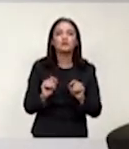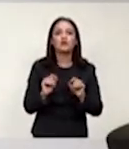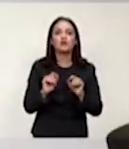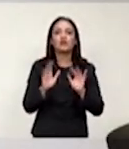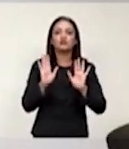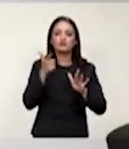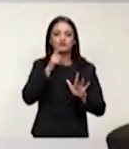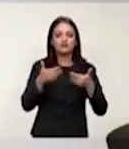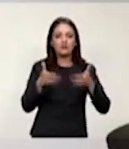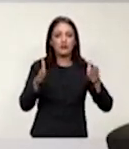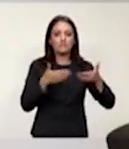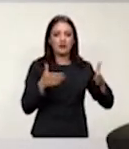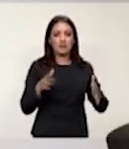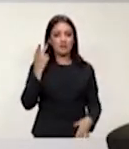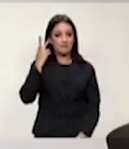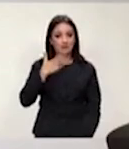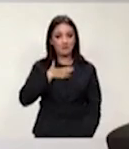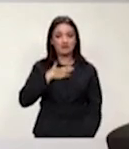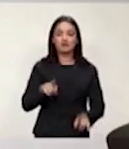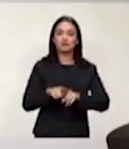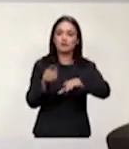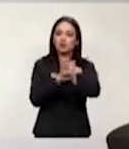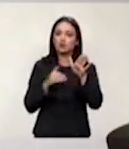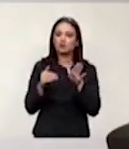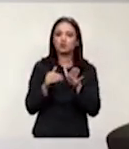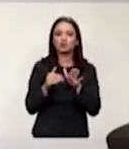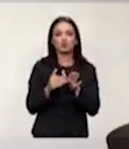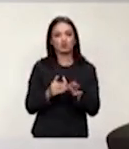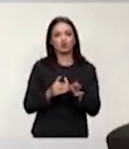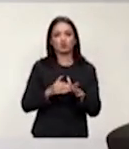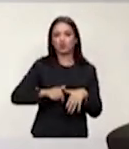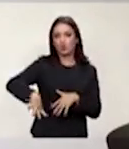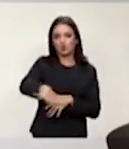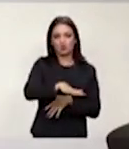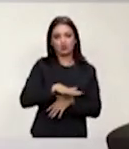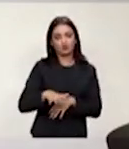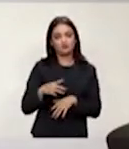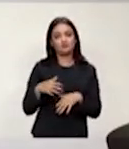Não mais para mim, mas para todas e todos. Porque, infelizmente,